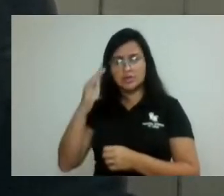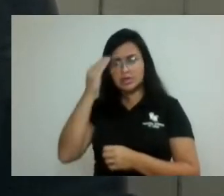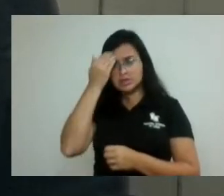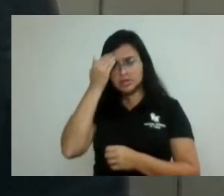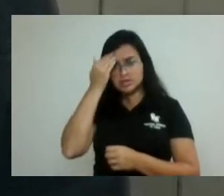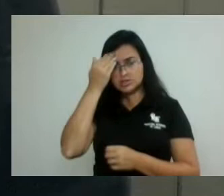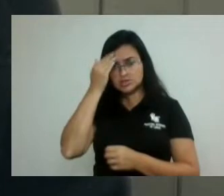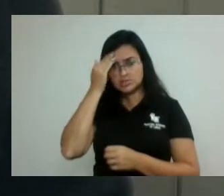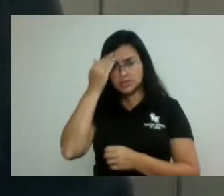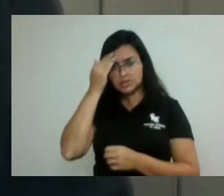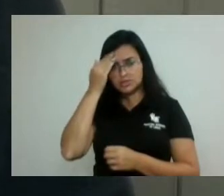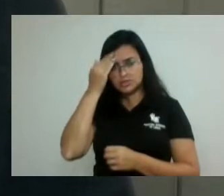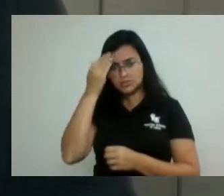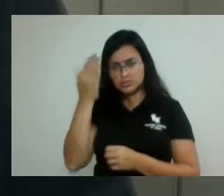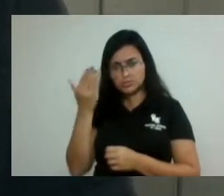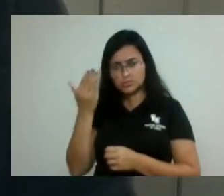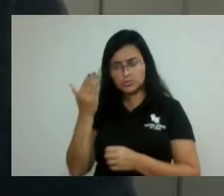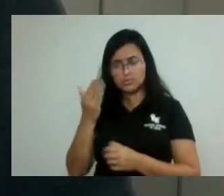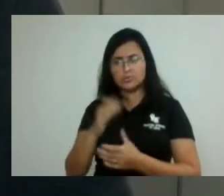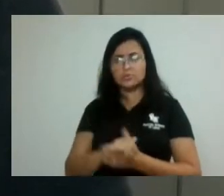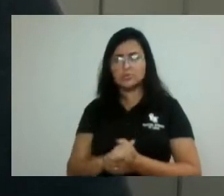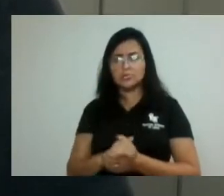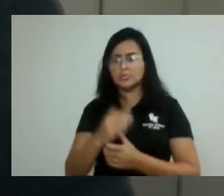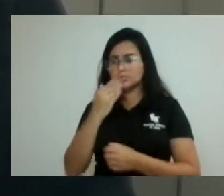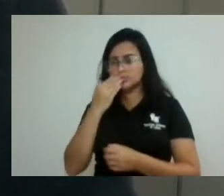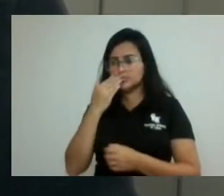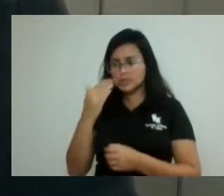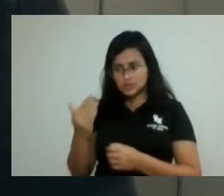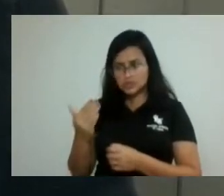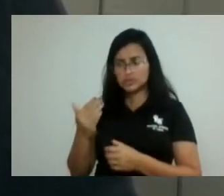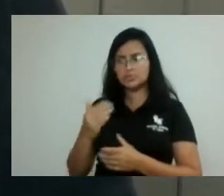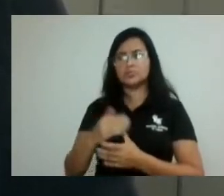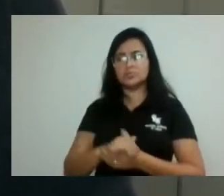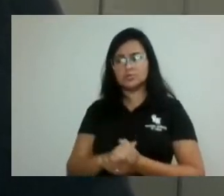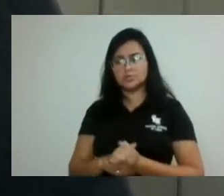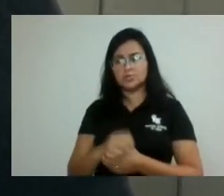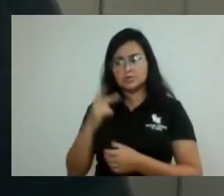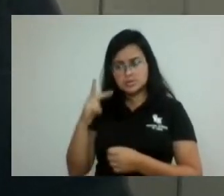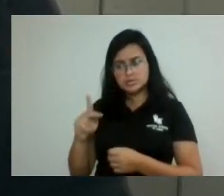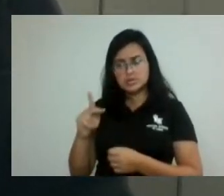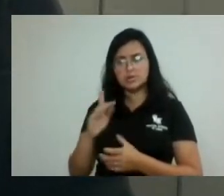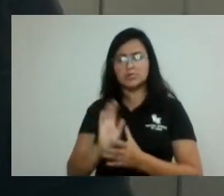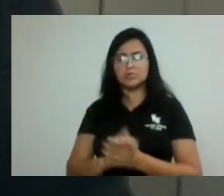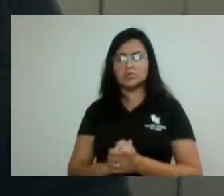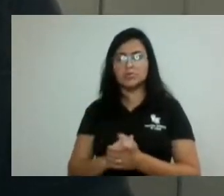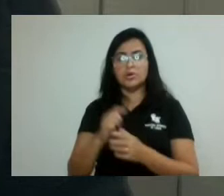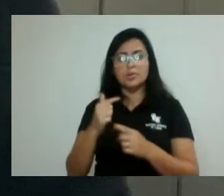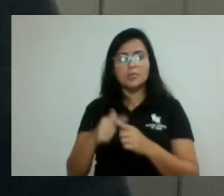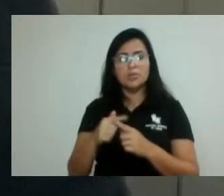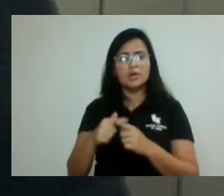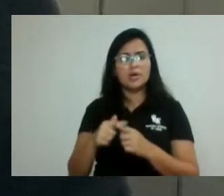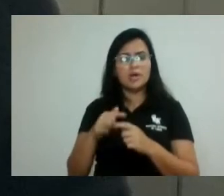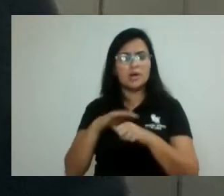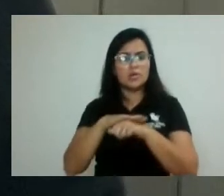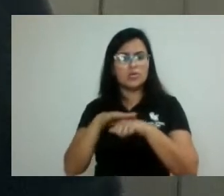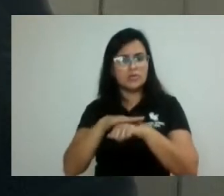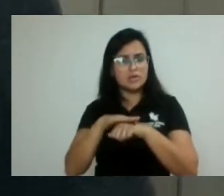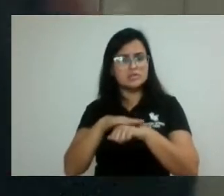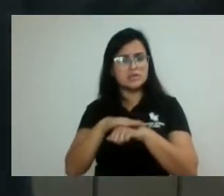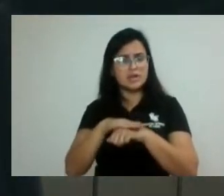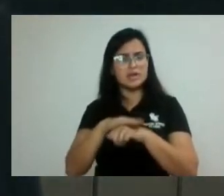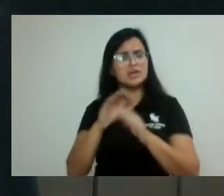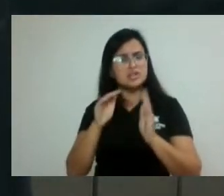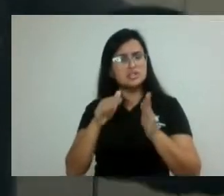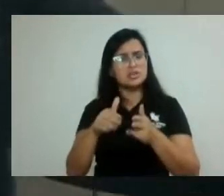do pedido aí de V. Exª, e eu, porque a gente conversando ali, eu cheguei agora, mas já conversando, os vereadores queriam ter também